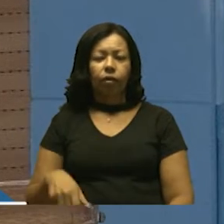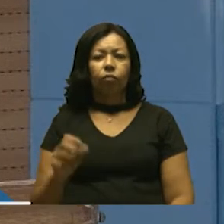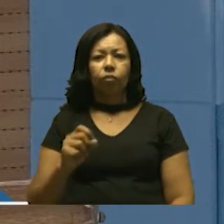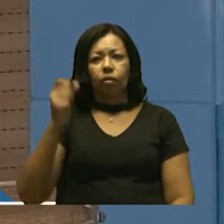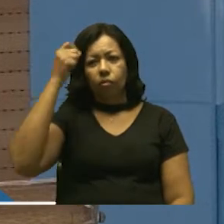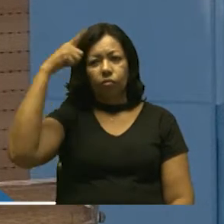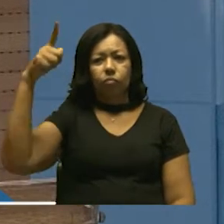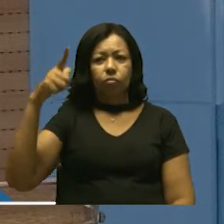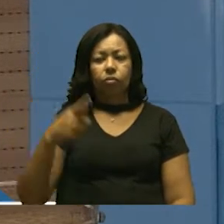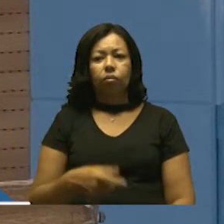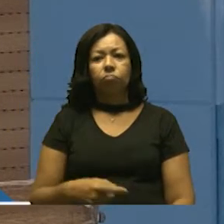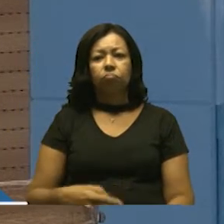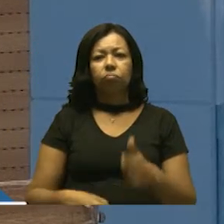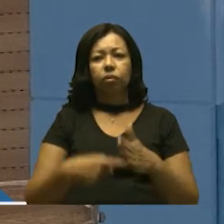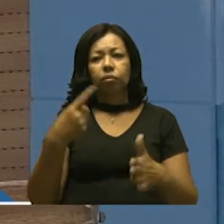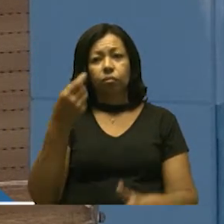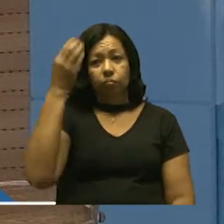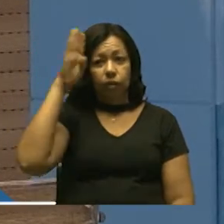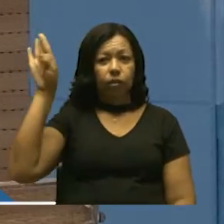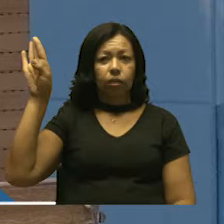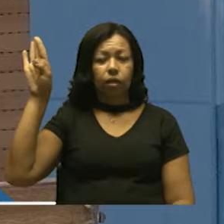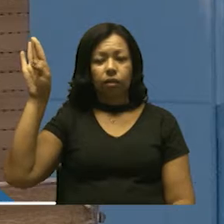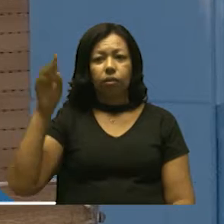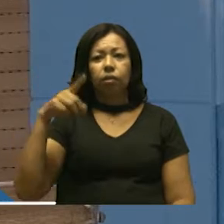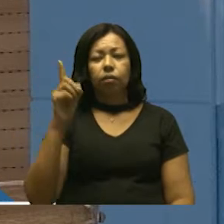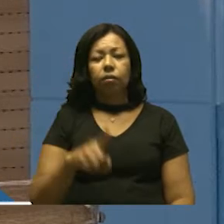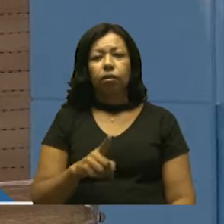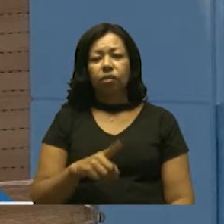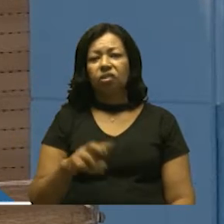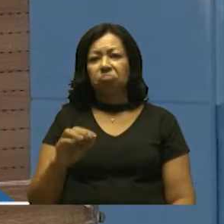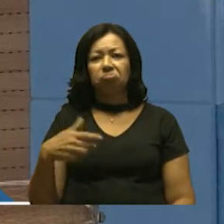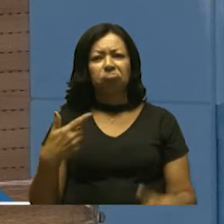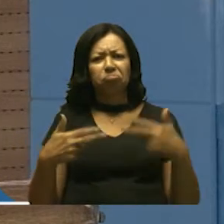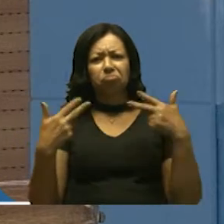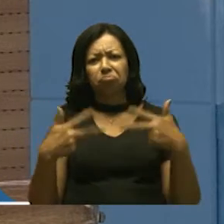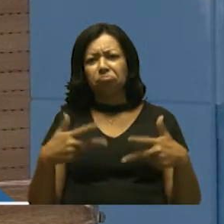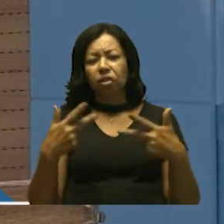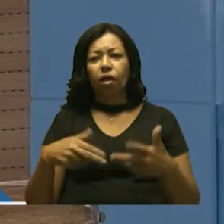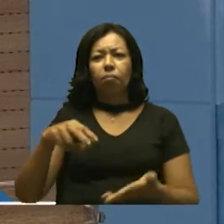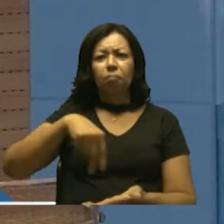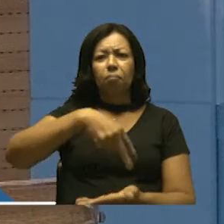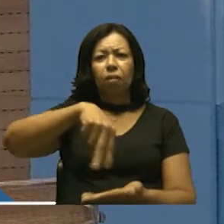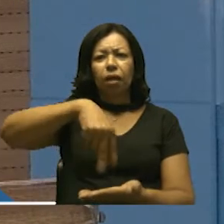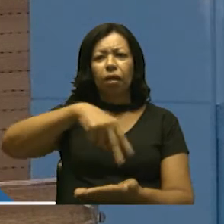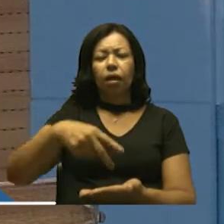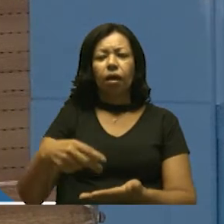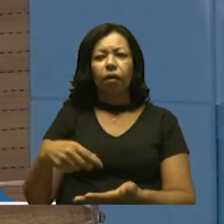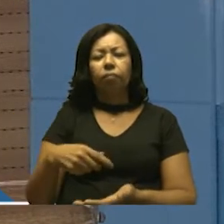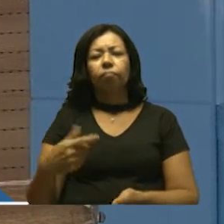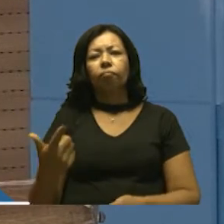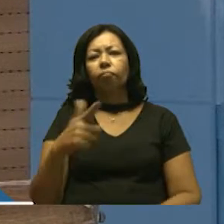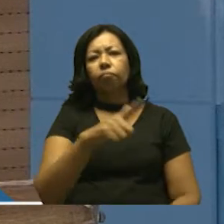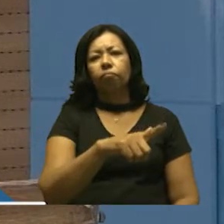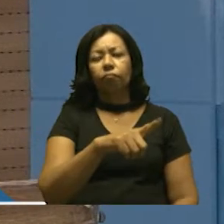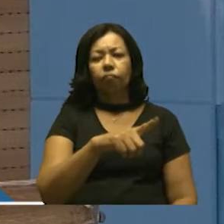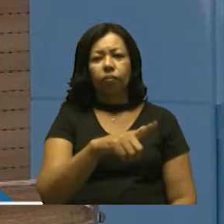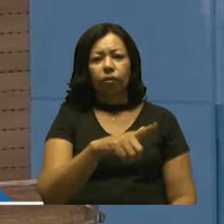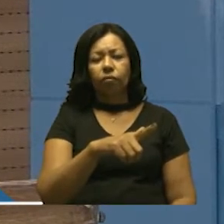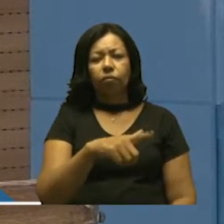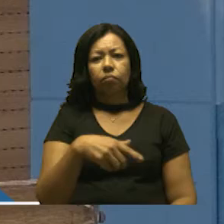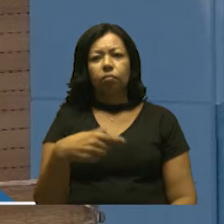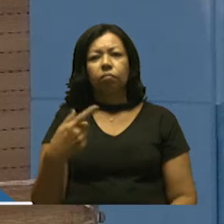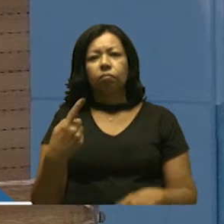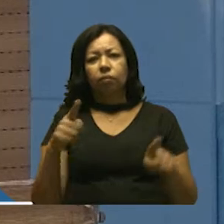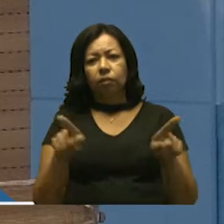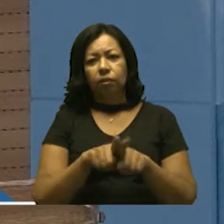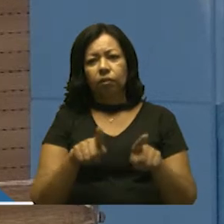prioridade, seja no hip-hop, no balé, ou seja, em todas as modalidades de dança. E também faço